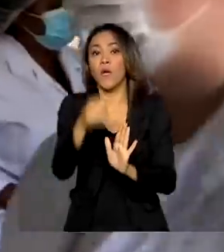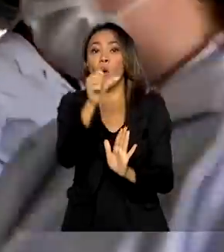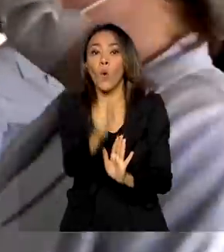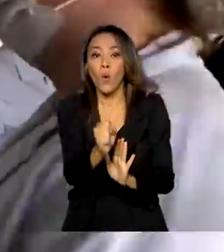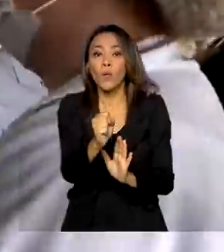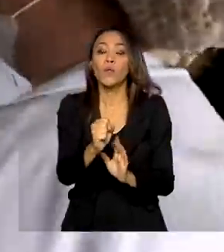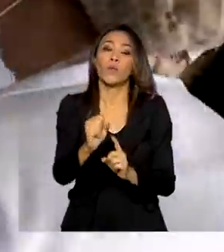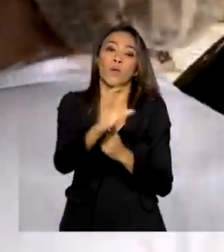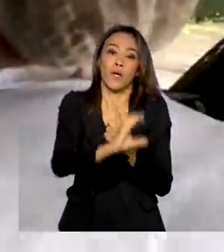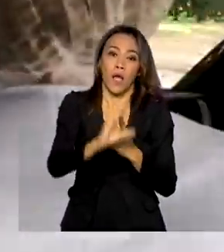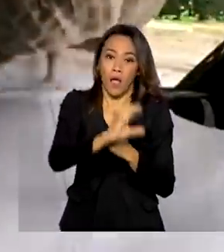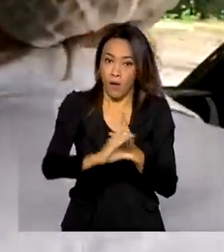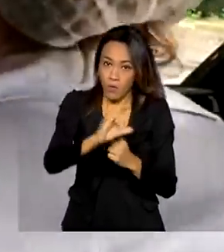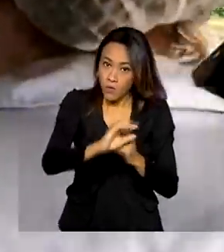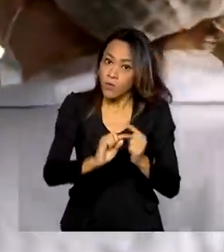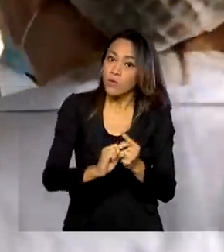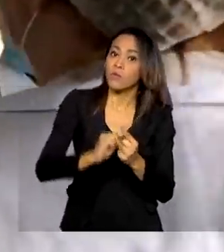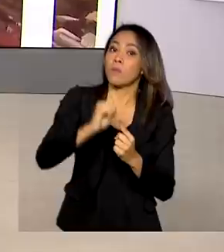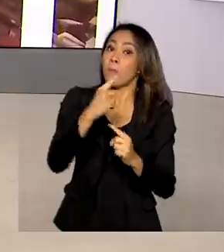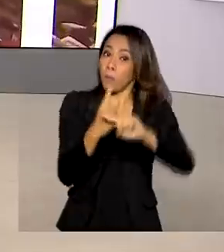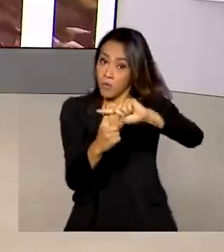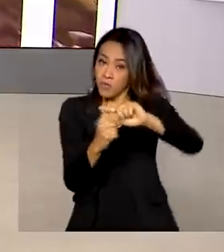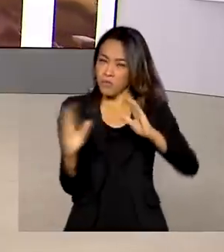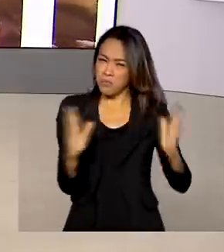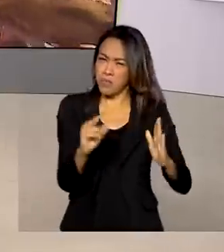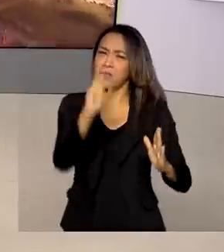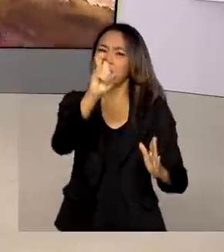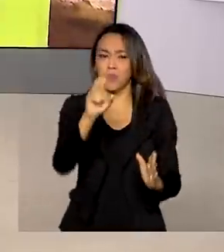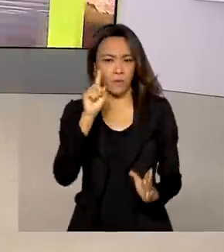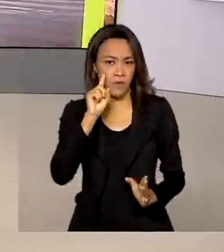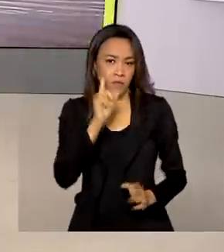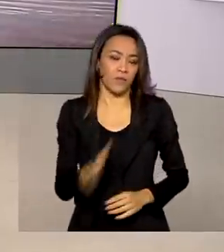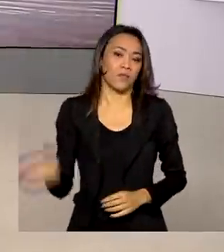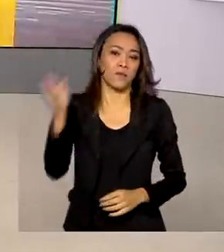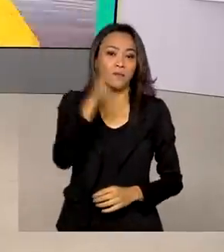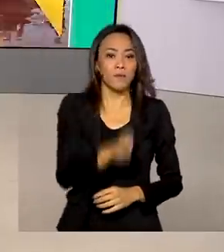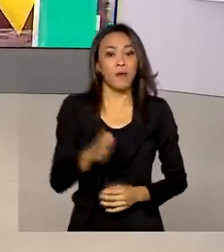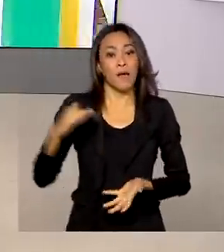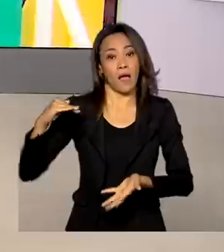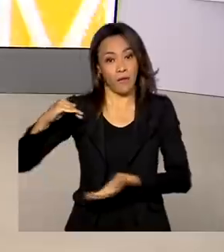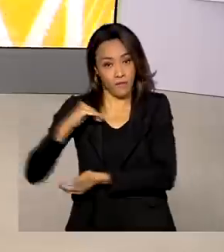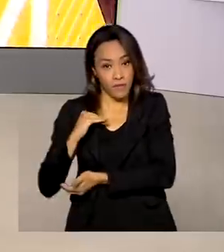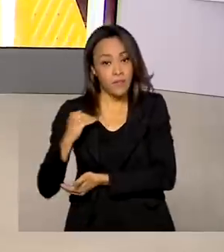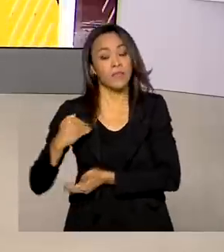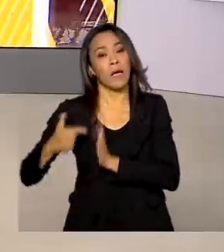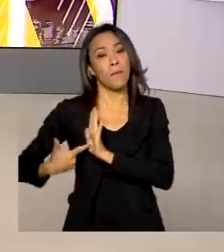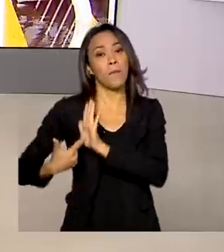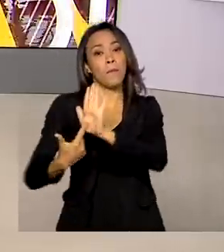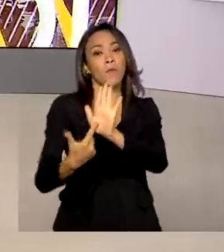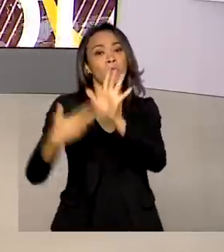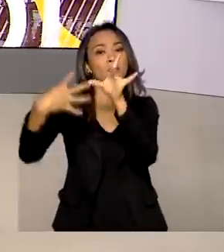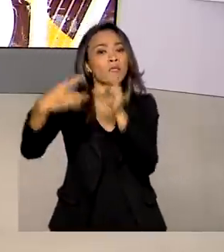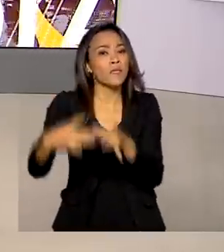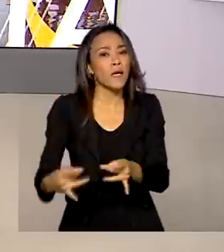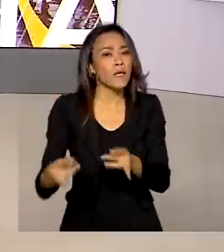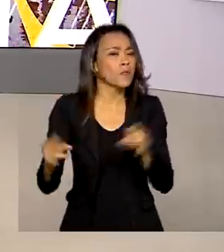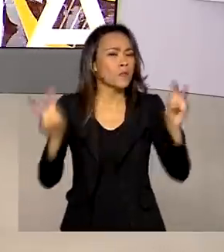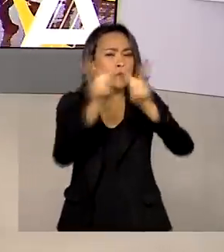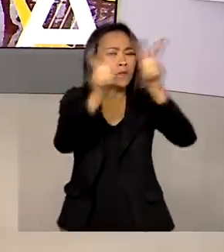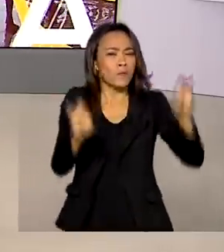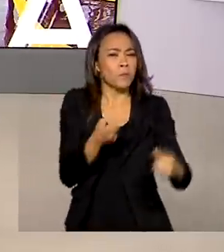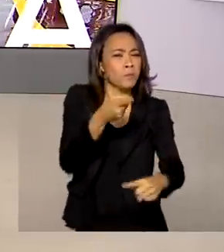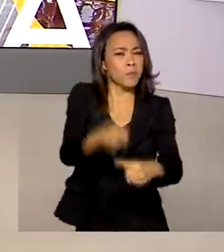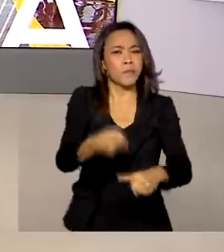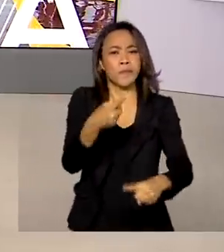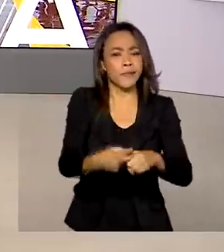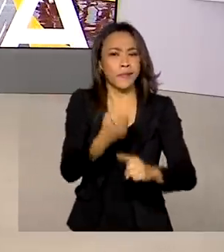positivos, por até 5 dias. E a Anvisa apresentou mais detalhes e esclarecimentos sobre o porquê de não